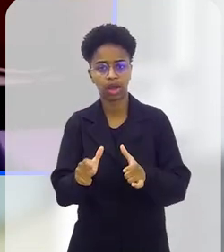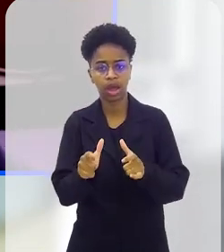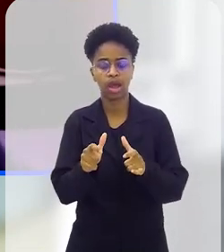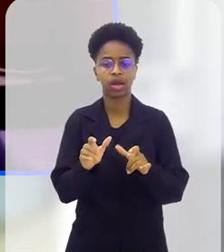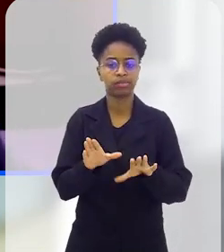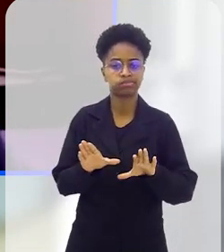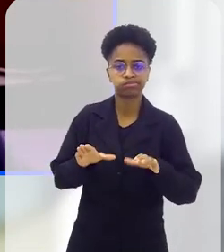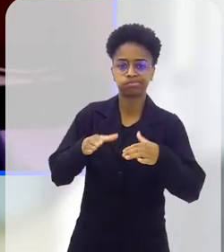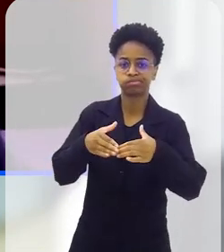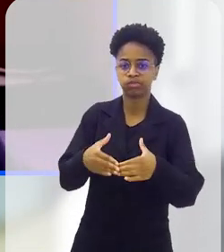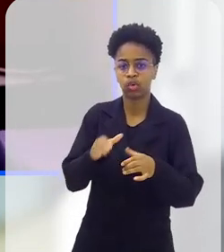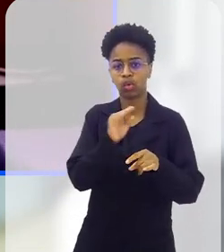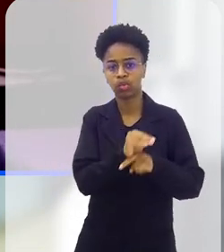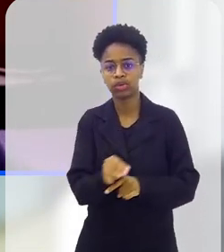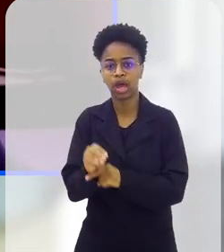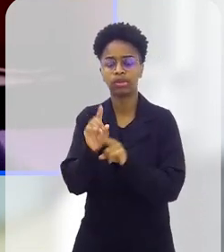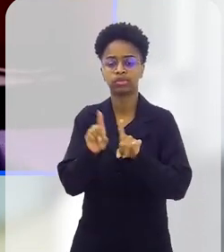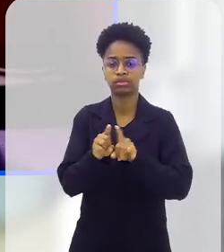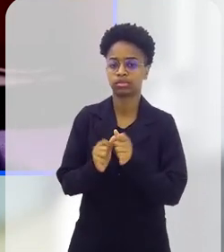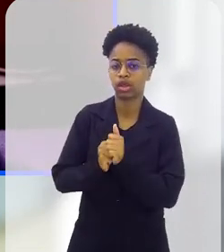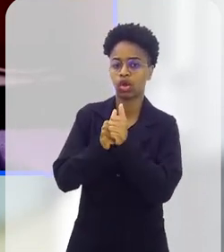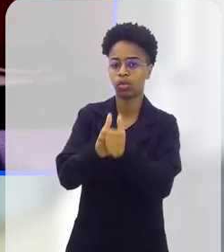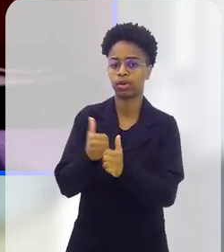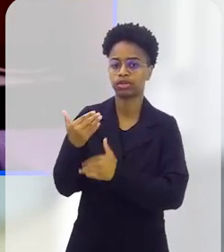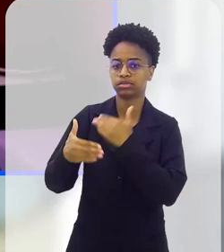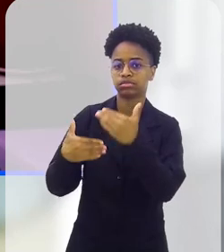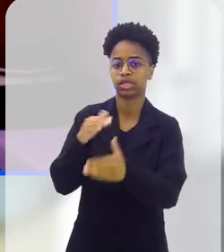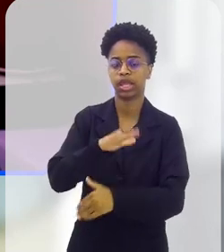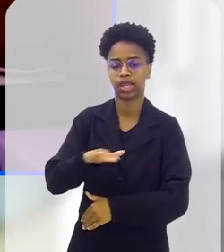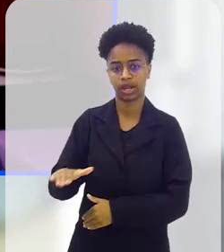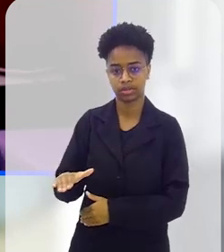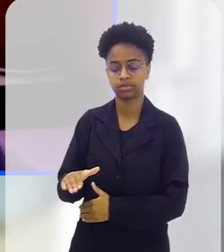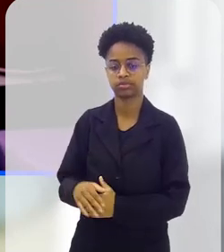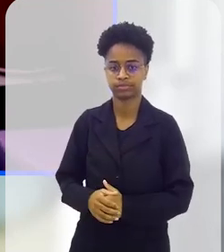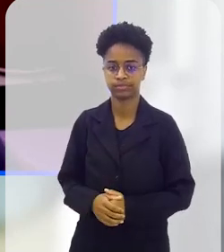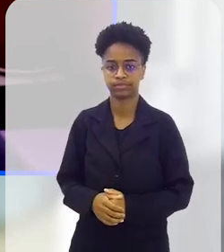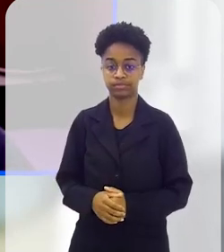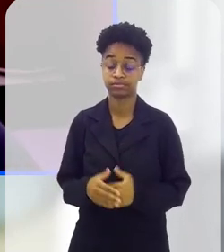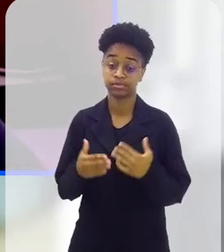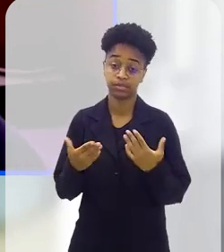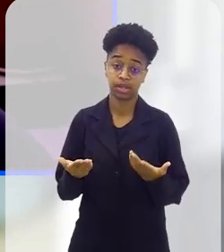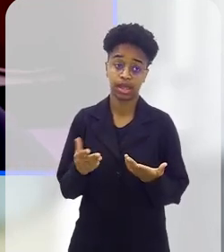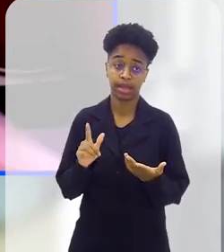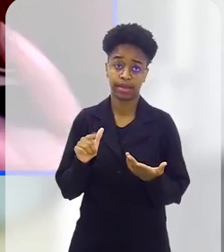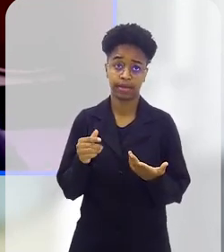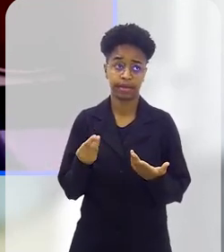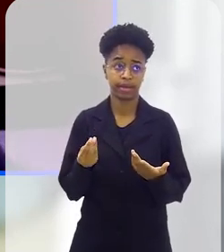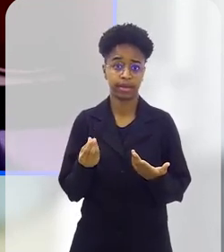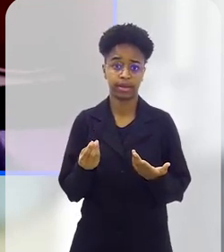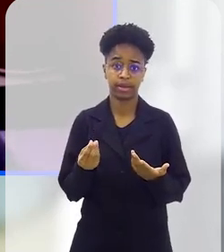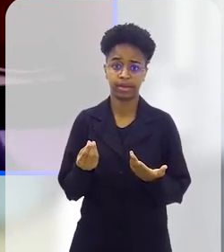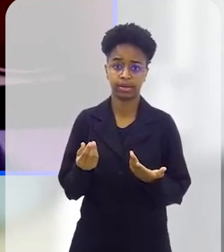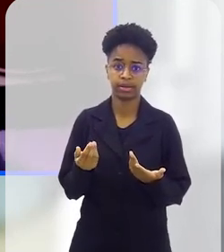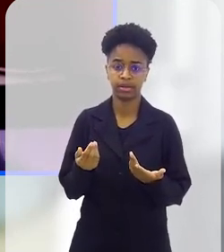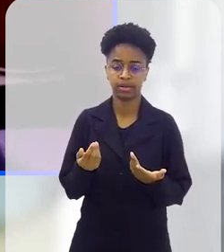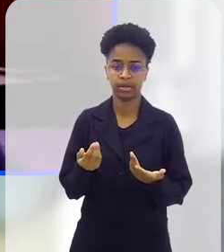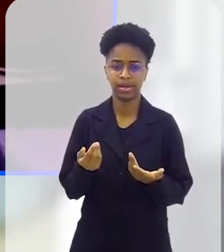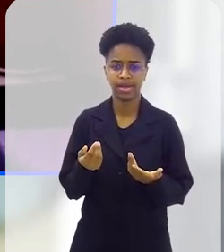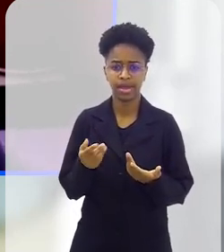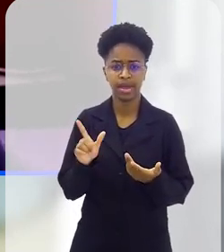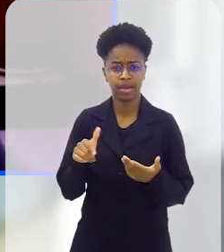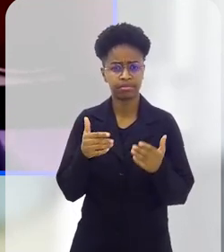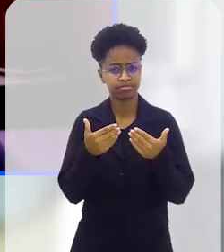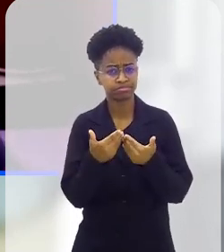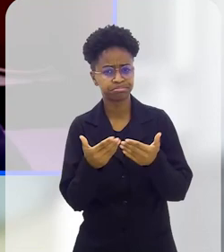espaços coletivos do cuidado e do acompanhamento do desenvolvimento infantil. e é uma, são diferentes,